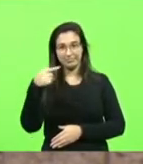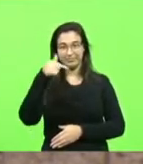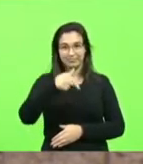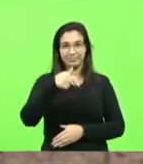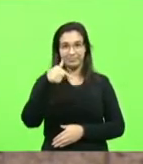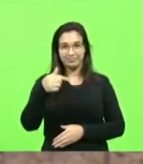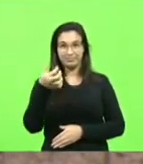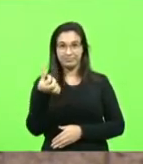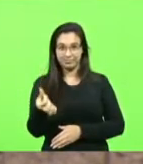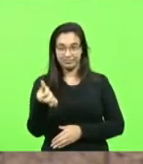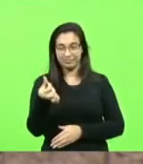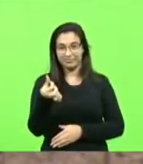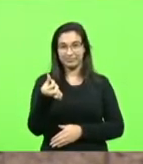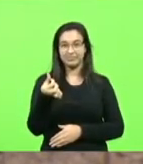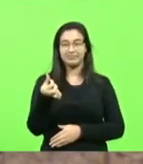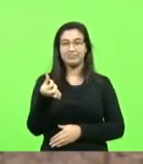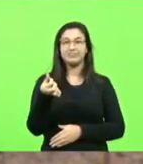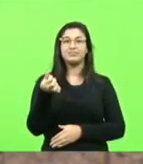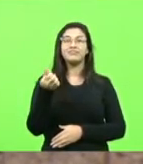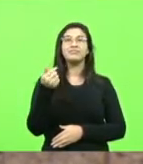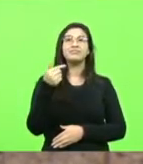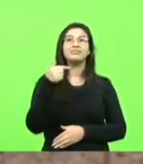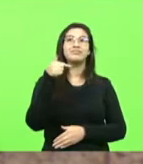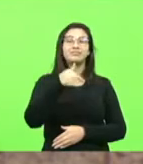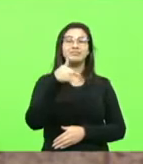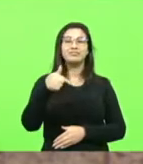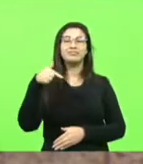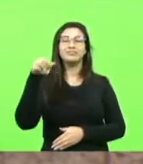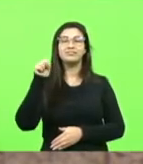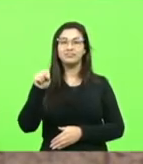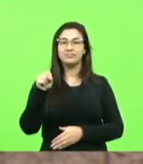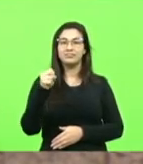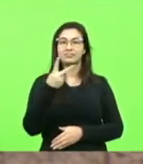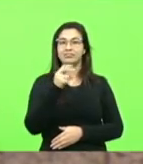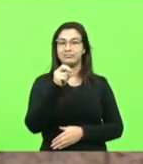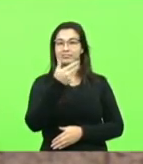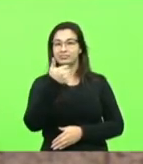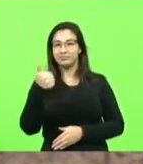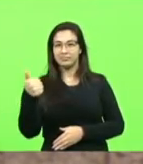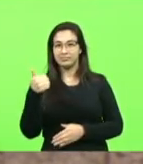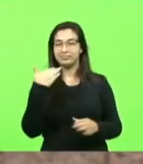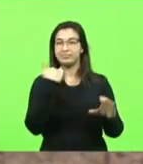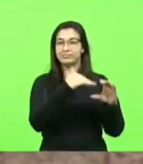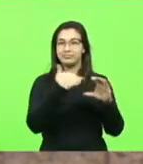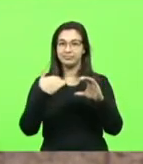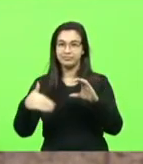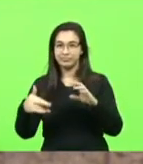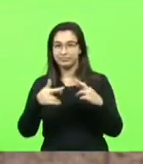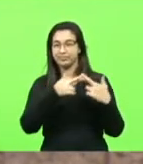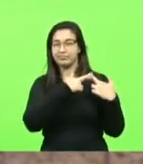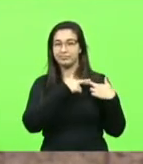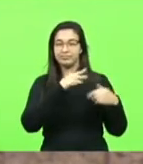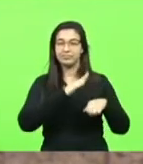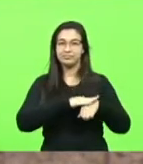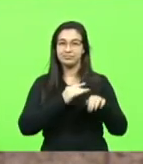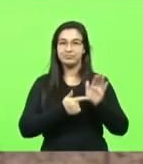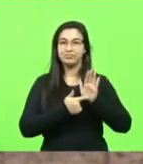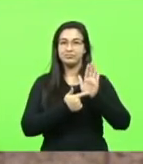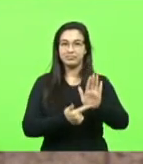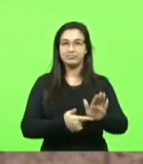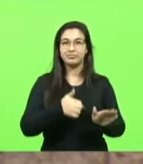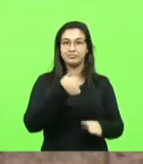777 e 778 de 2021. E comunicou que encaminhará aos destinatários as indicações número